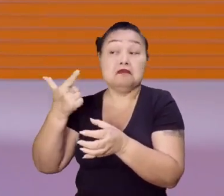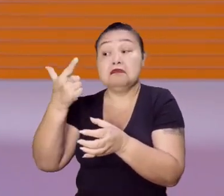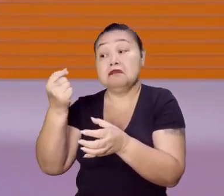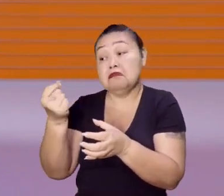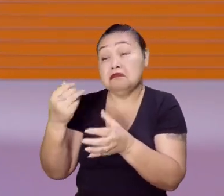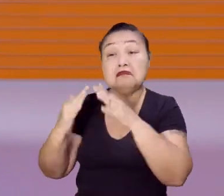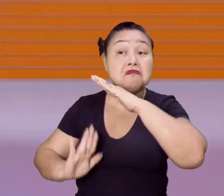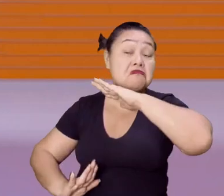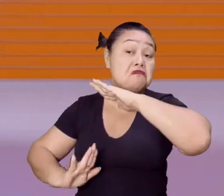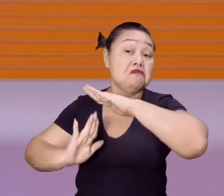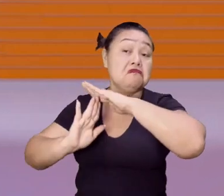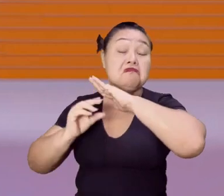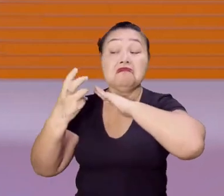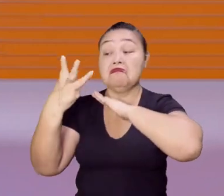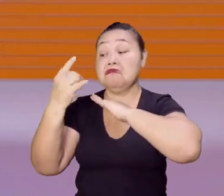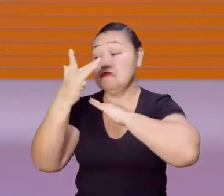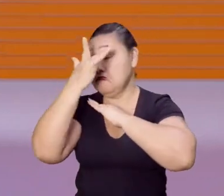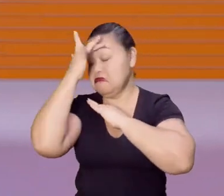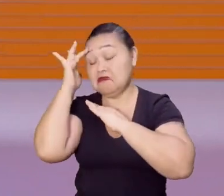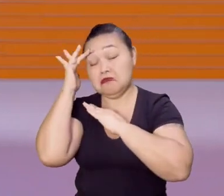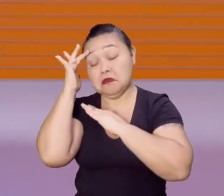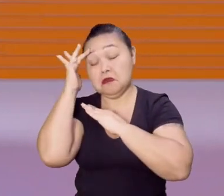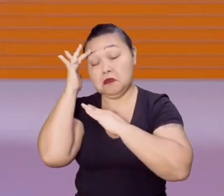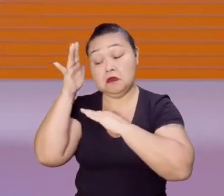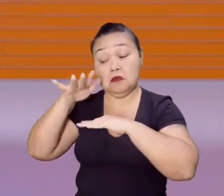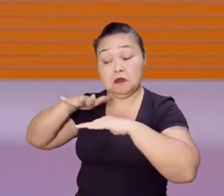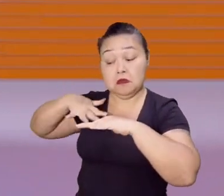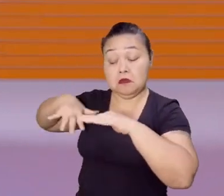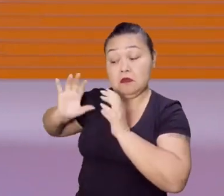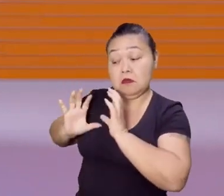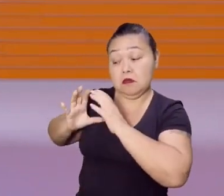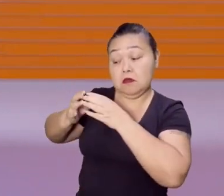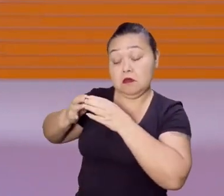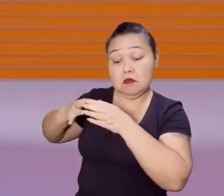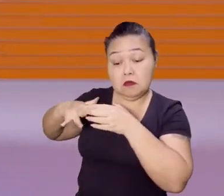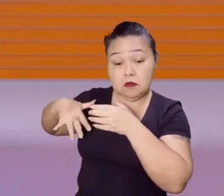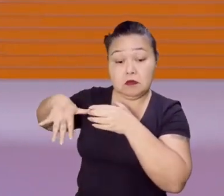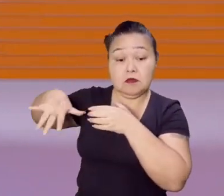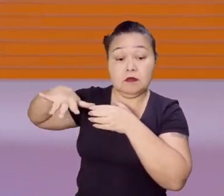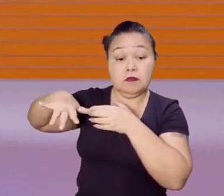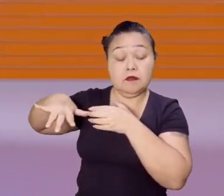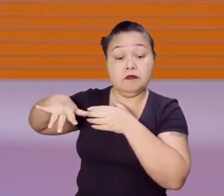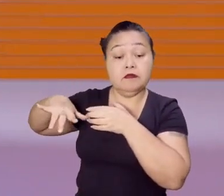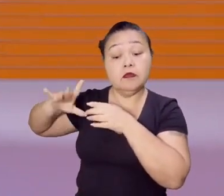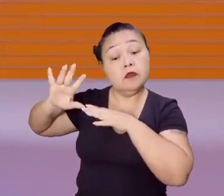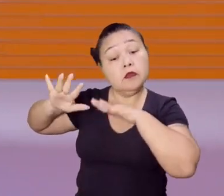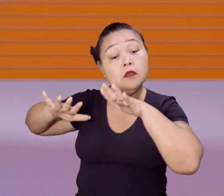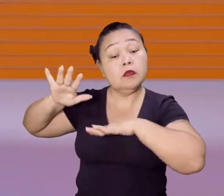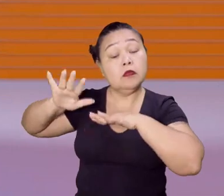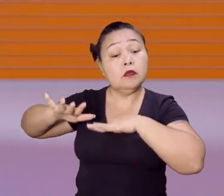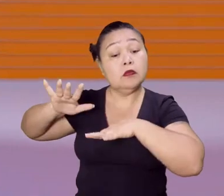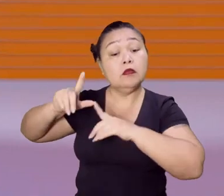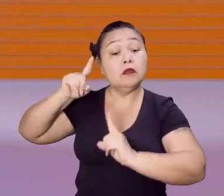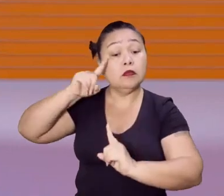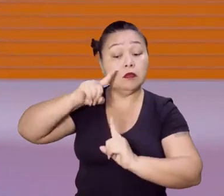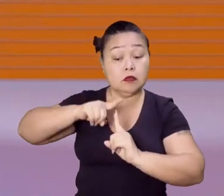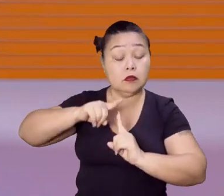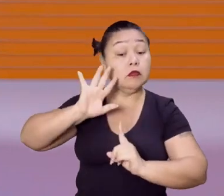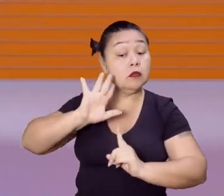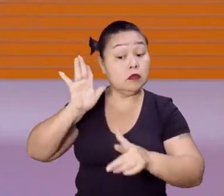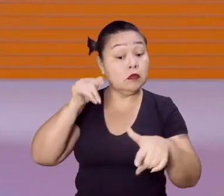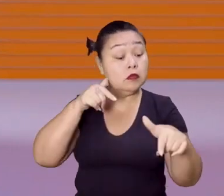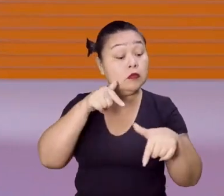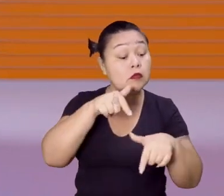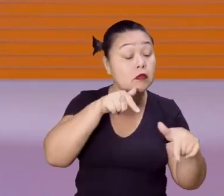20, no máximo 30 pessoas, né? Uma equipe de trabalho e que dependem do tipo de trabalho,